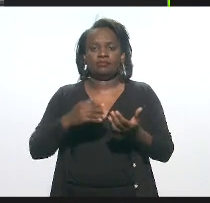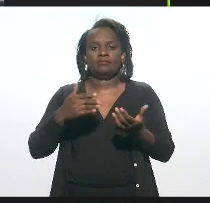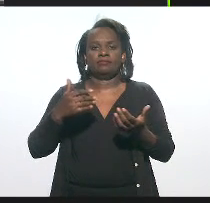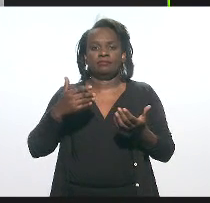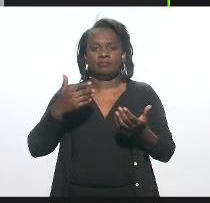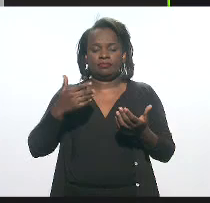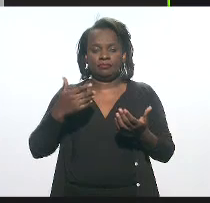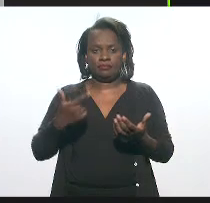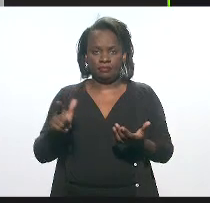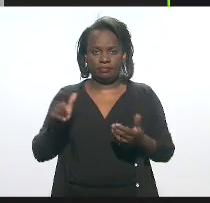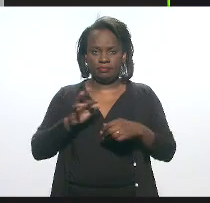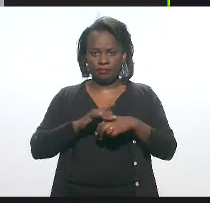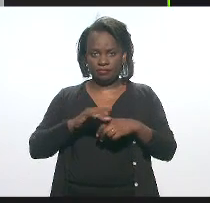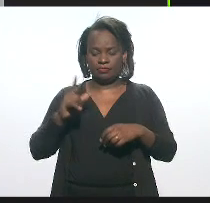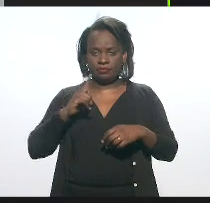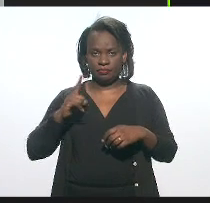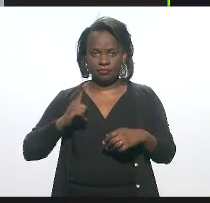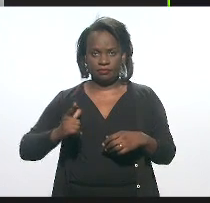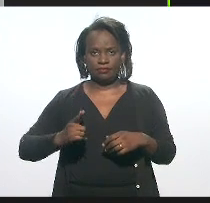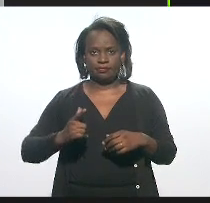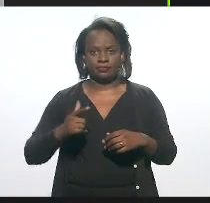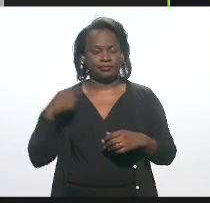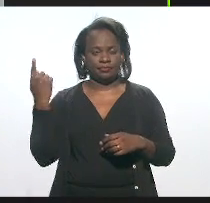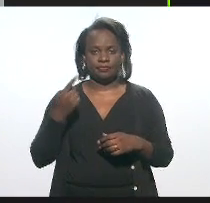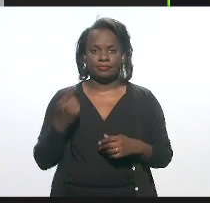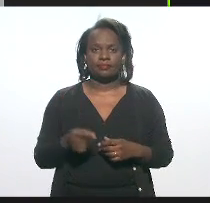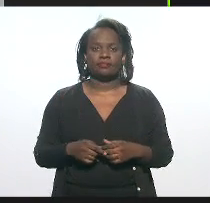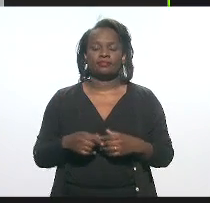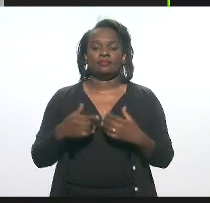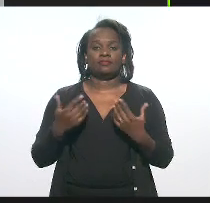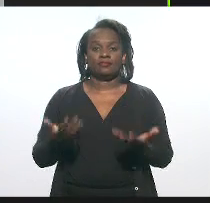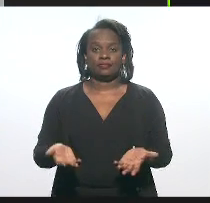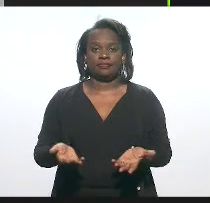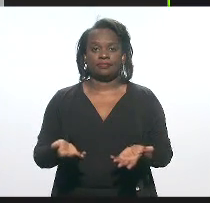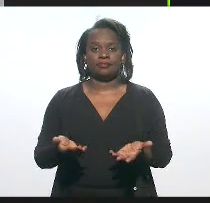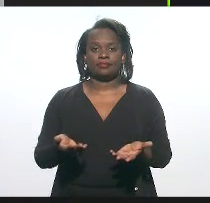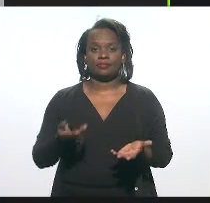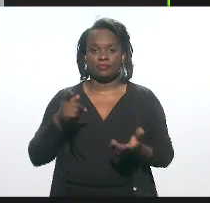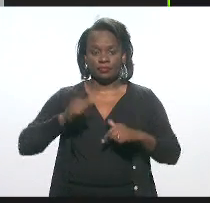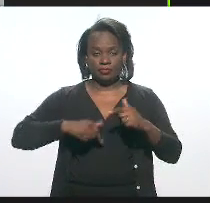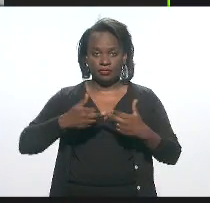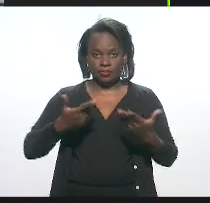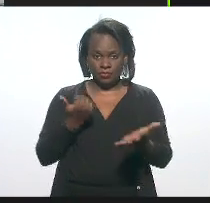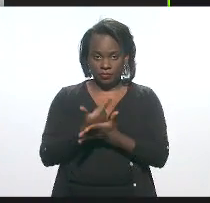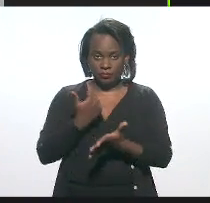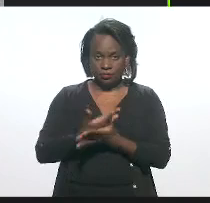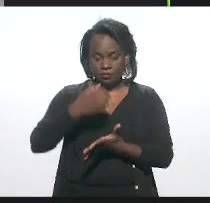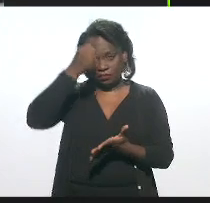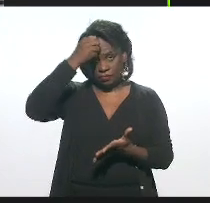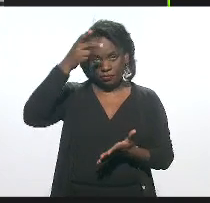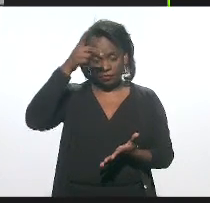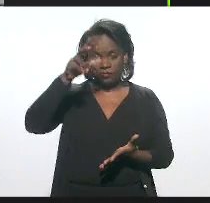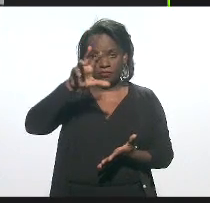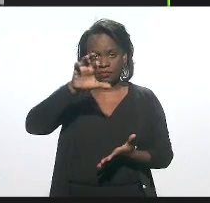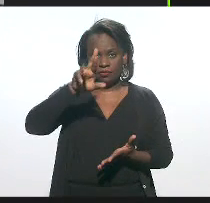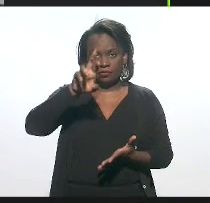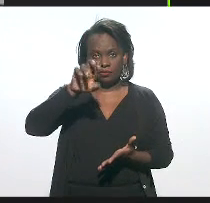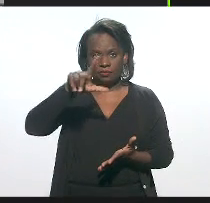enfermidades que estão aí, de uma forma geral. E esses equipamentos comprados pelo prefeito Crivella